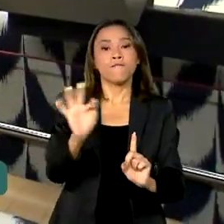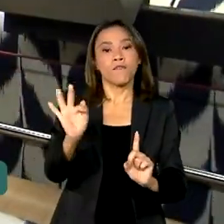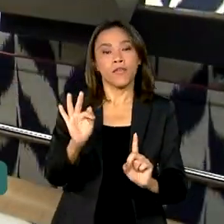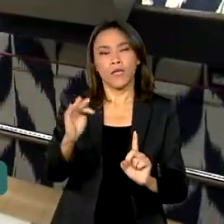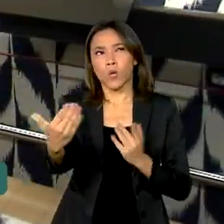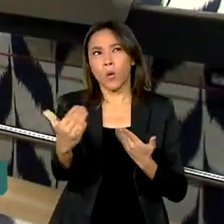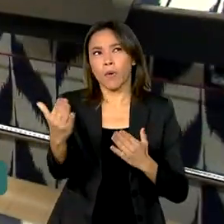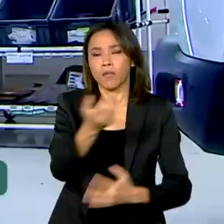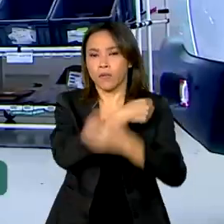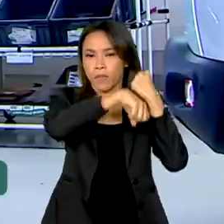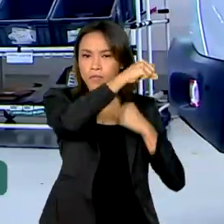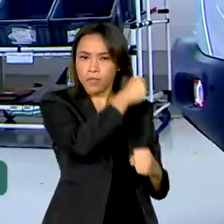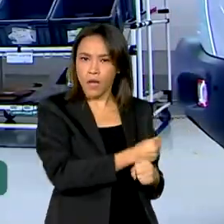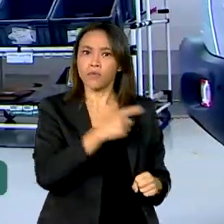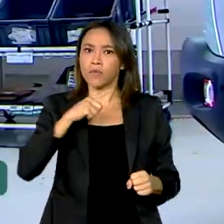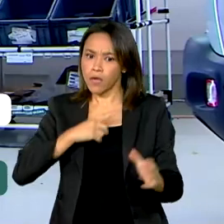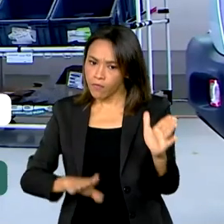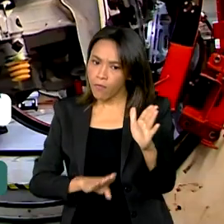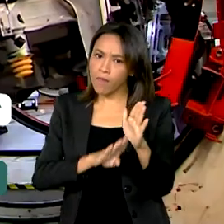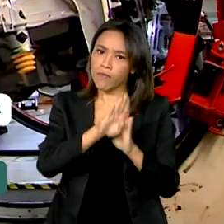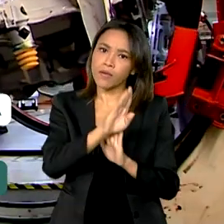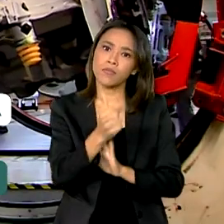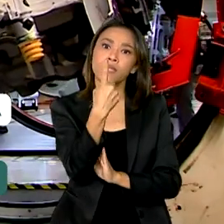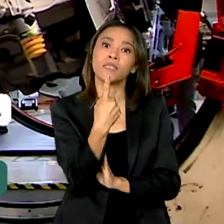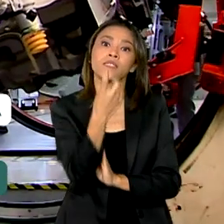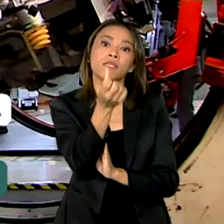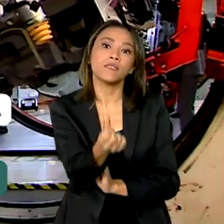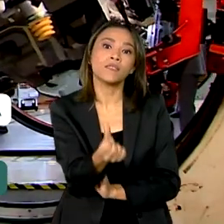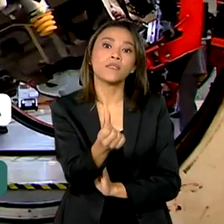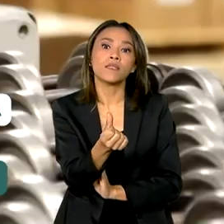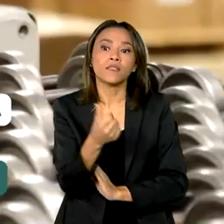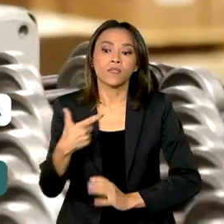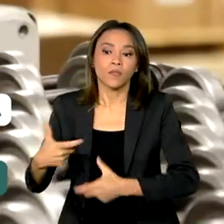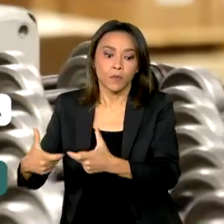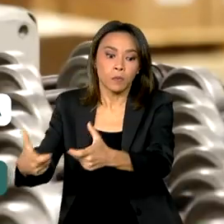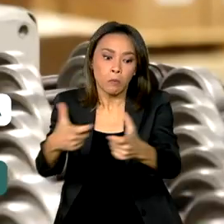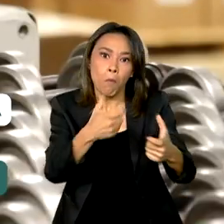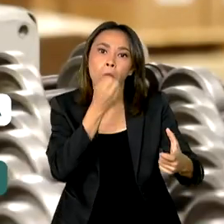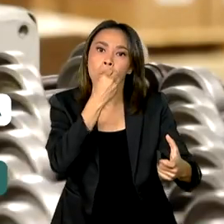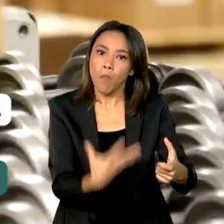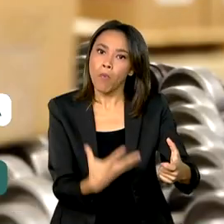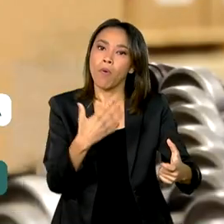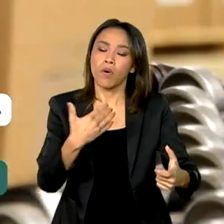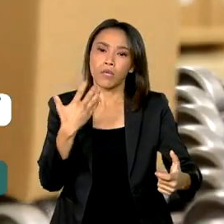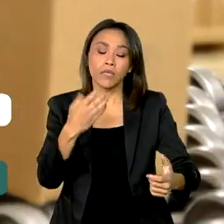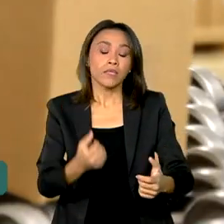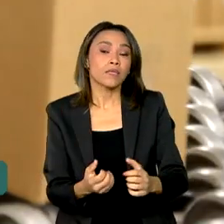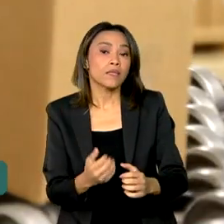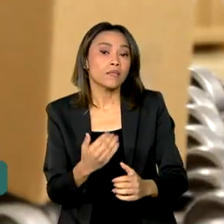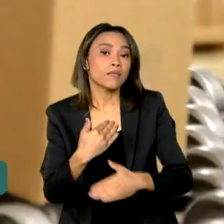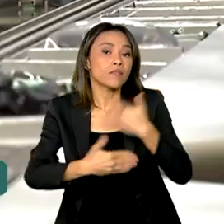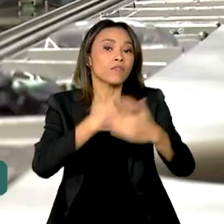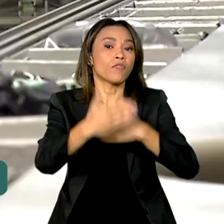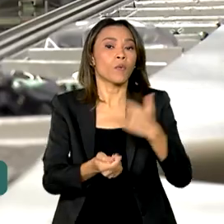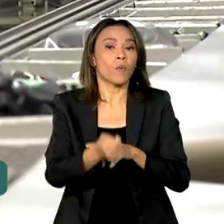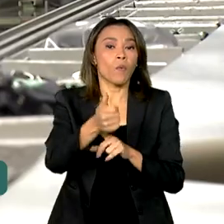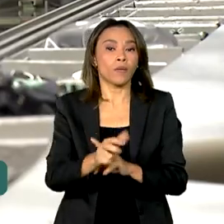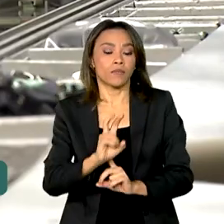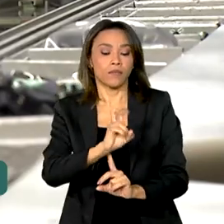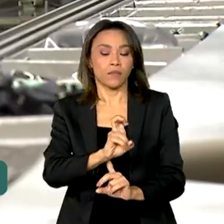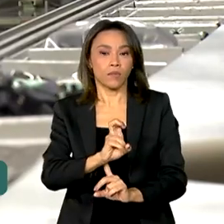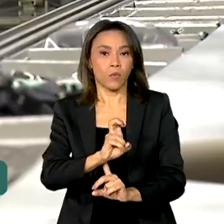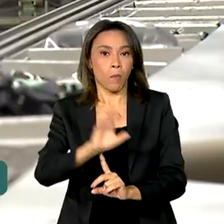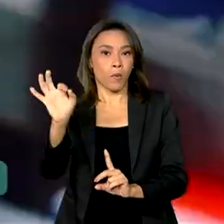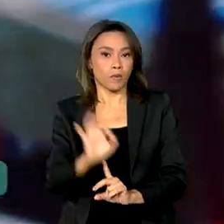avanço em 16 dos 18 locais pesquisados. A produção industrial do país cresceu quase 5% na